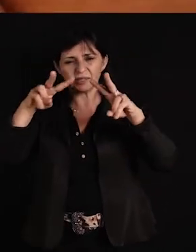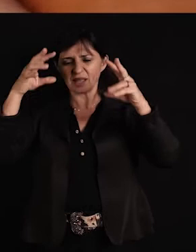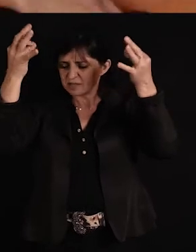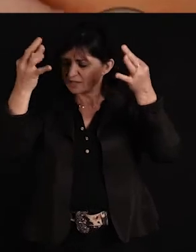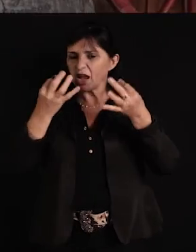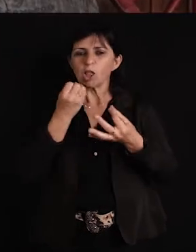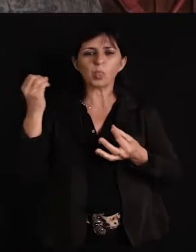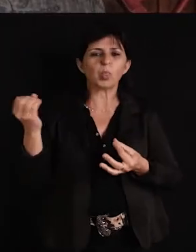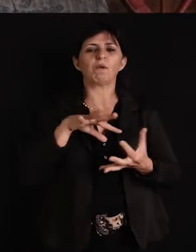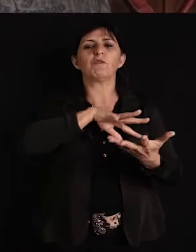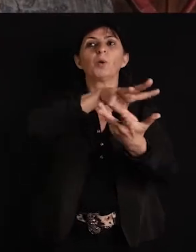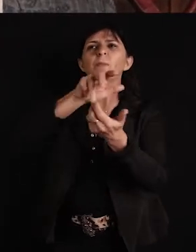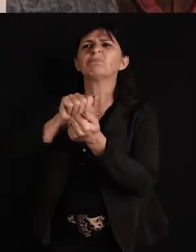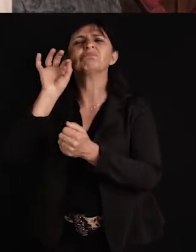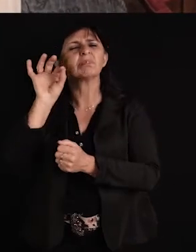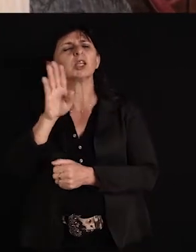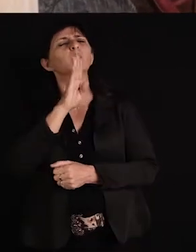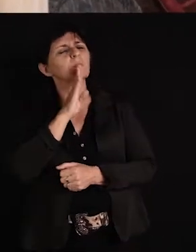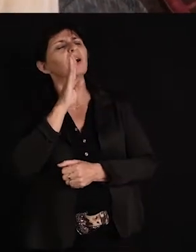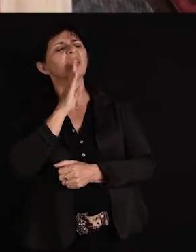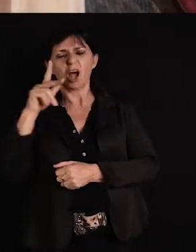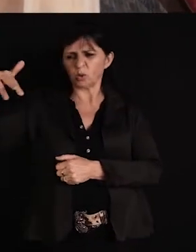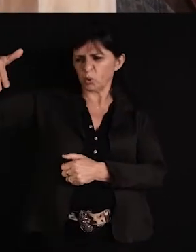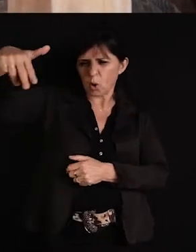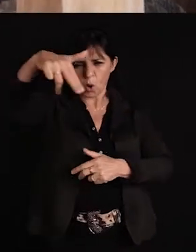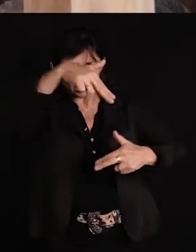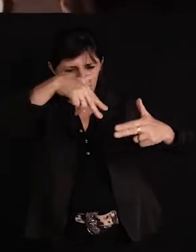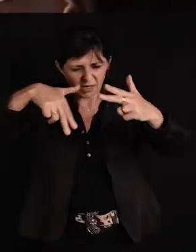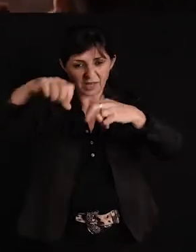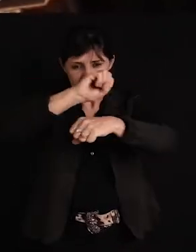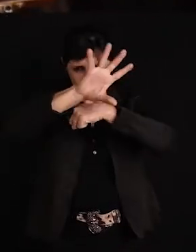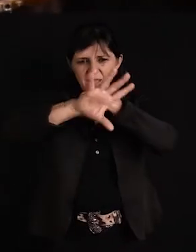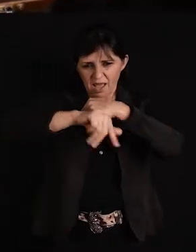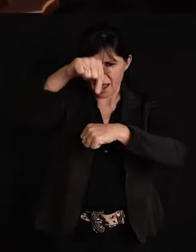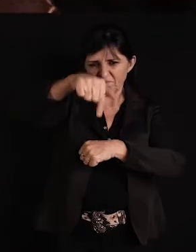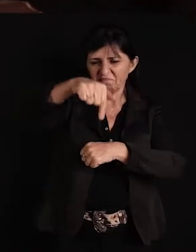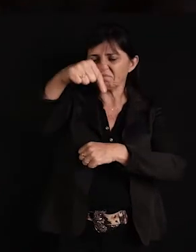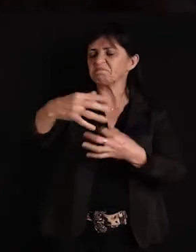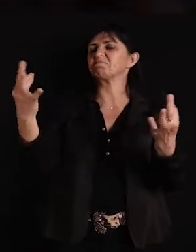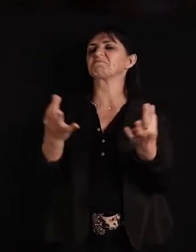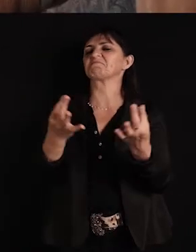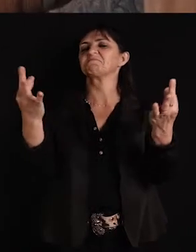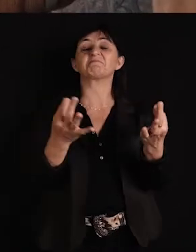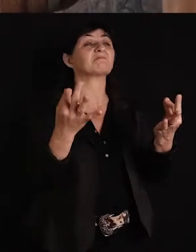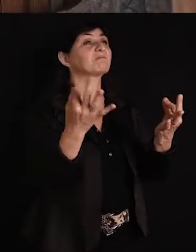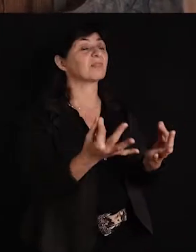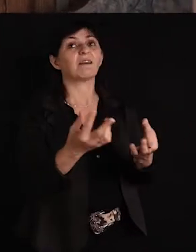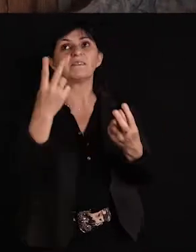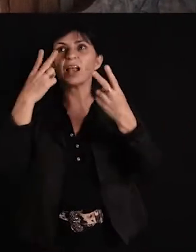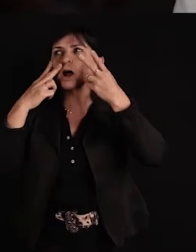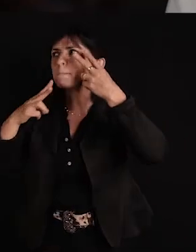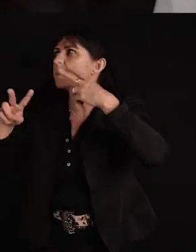Quem passar pelo Planalto com certeza, a